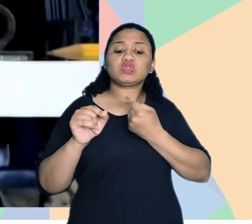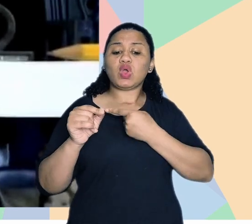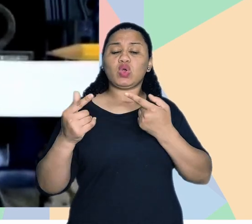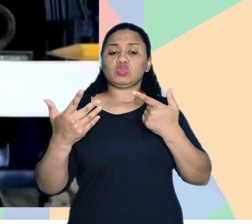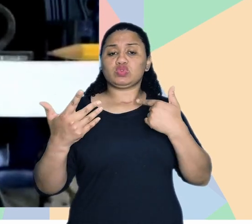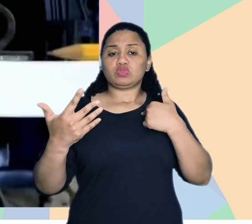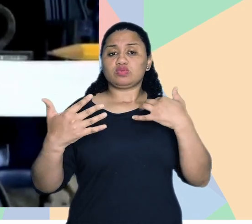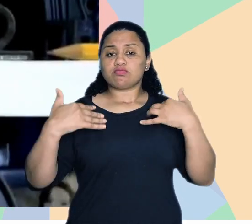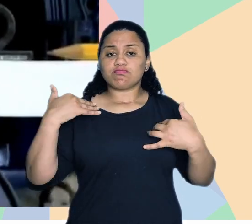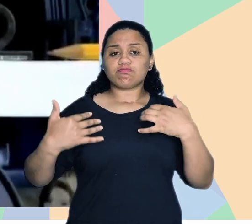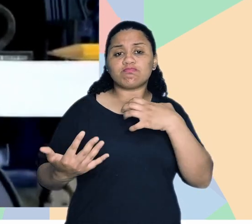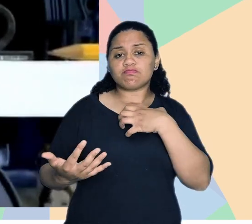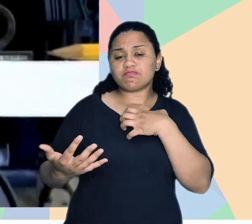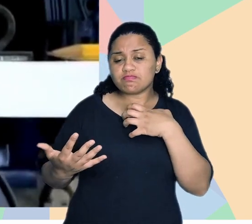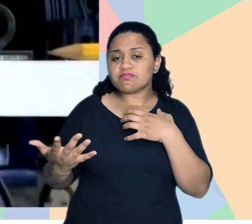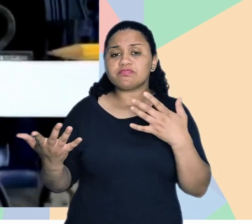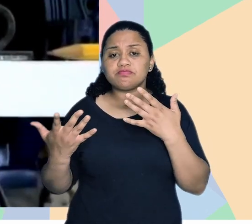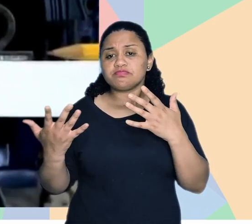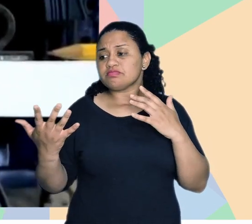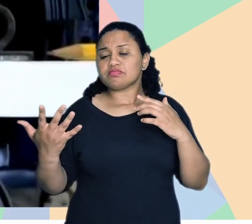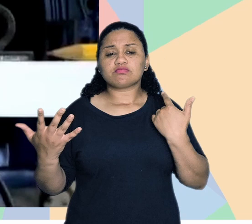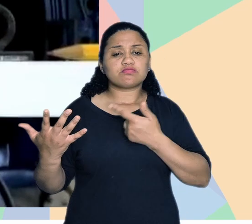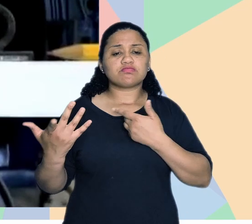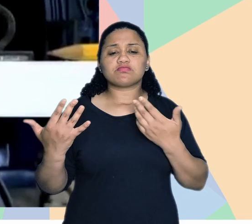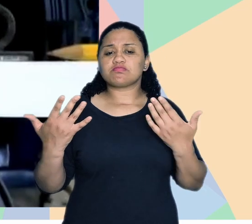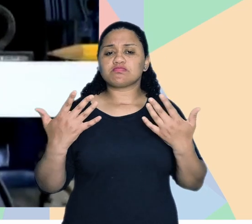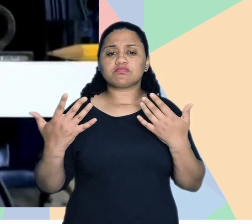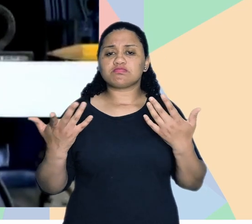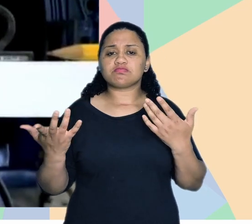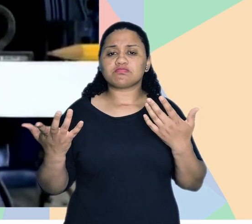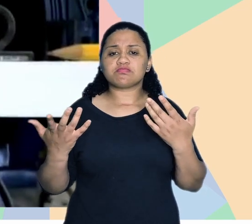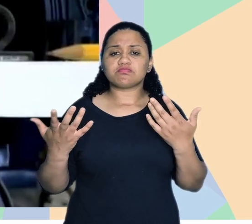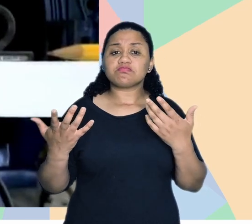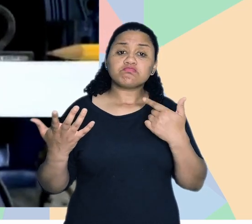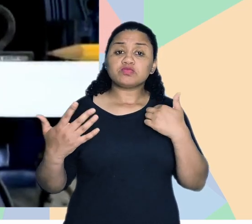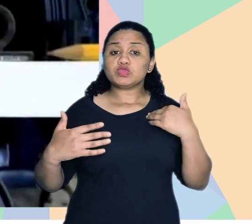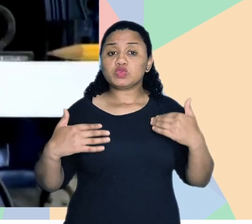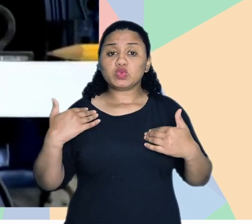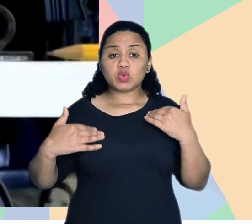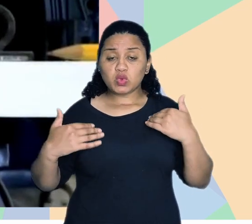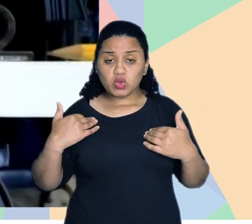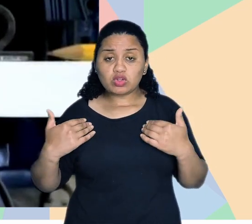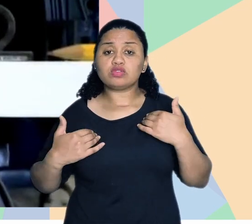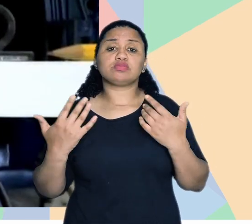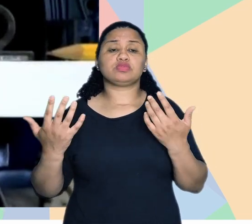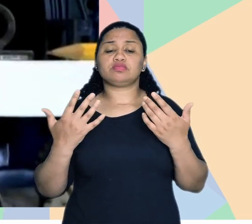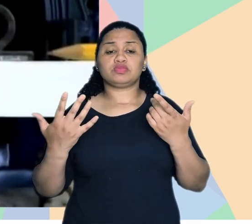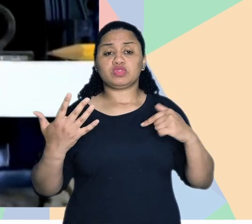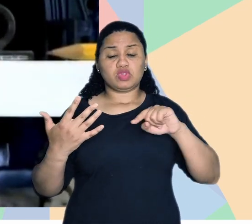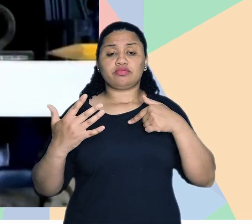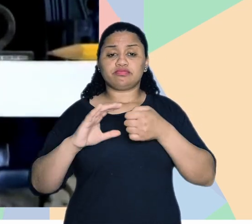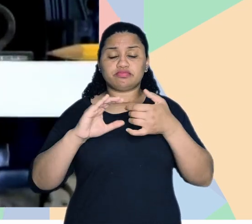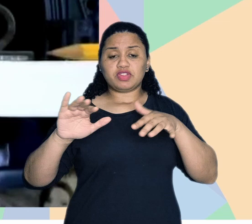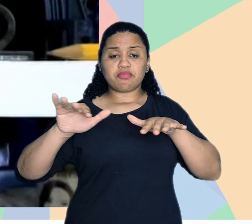Faz com que os nossos canais sensoriais, nosso corpo, né?